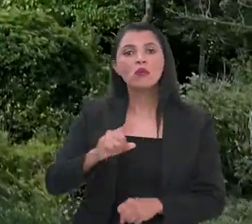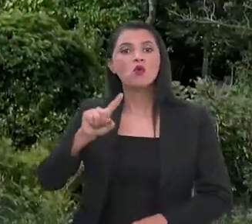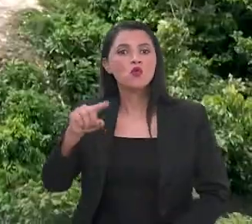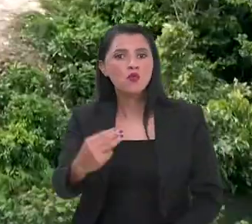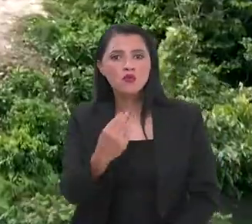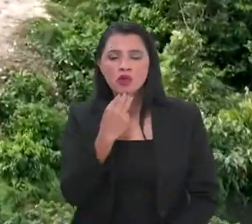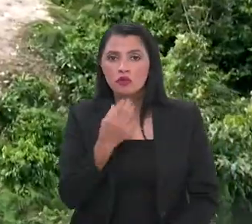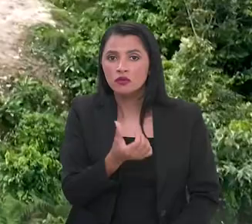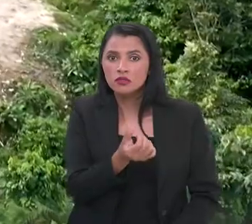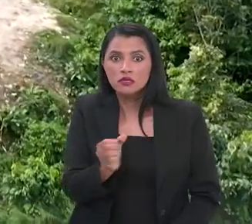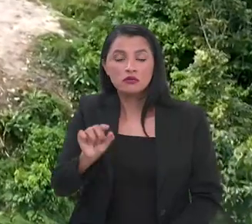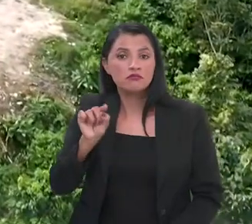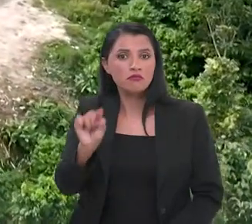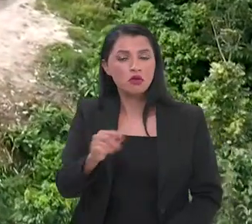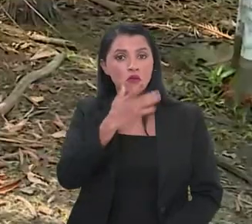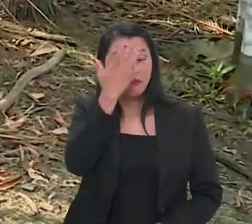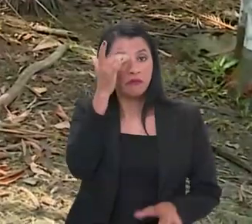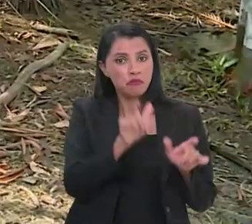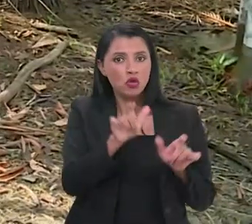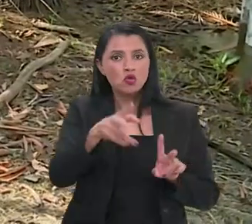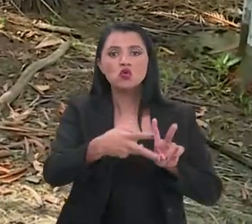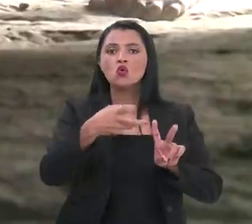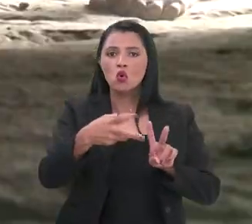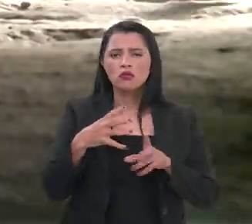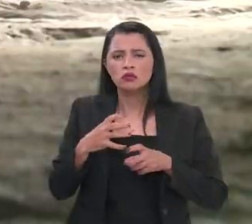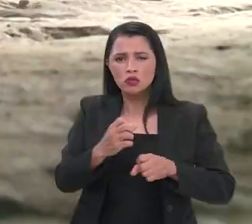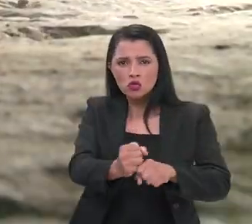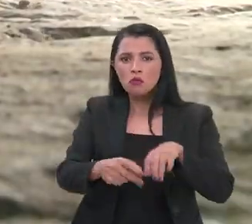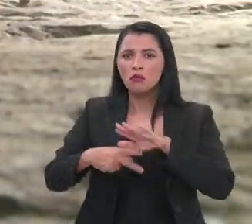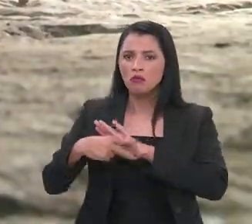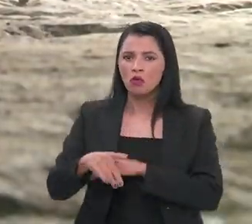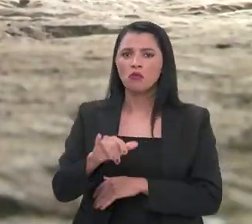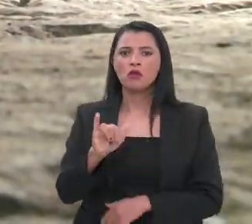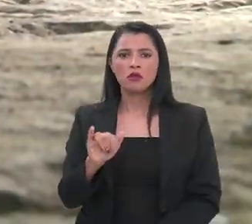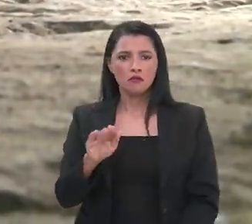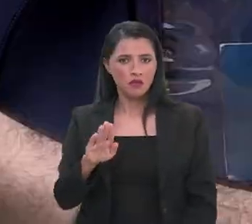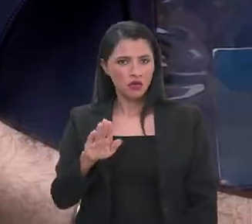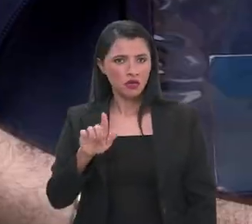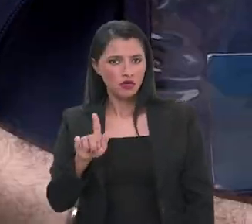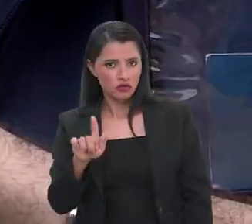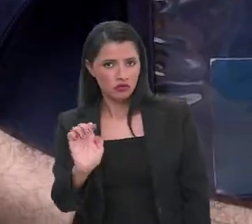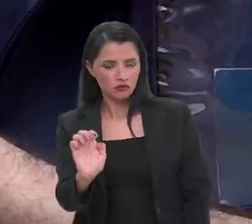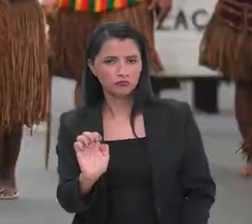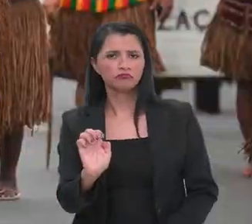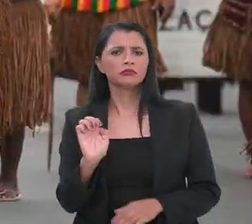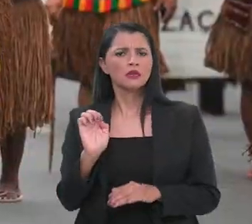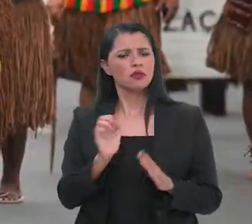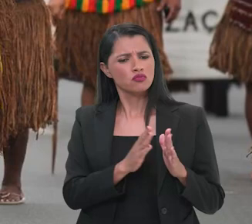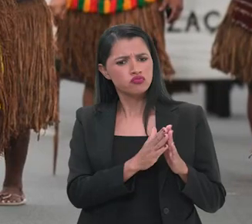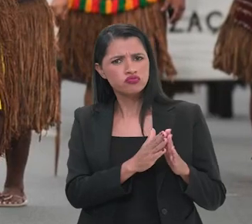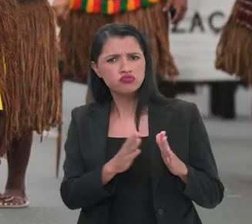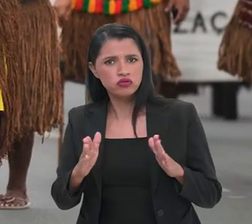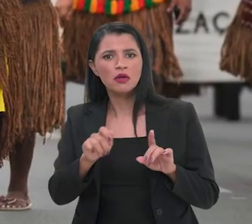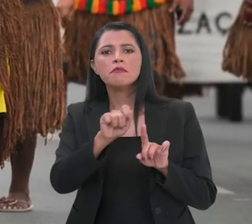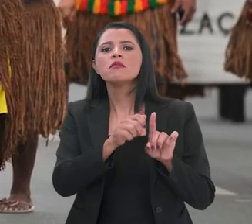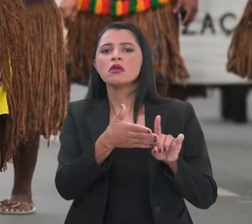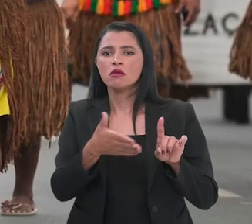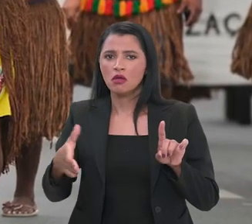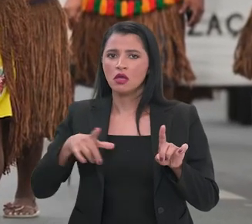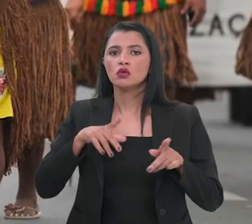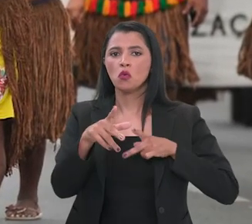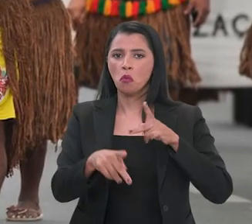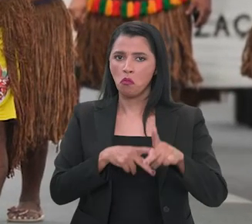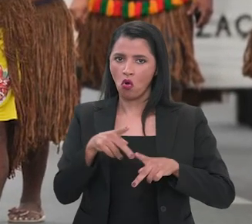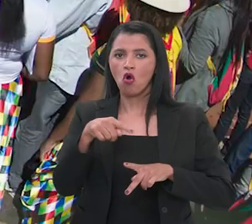milhão e 600 mil indígenas. Os dados, ainda preliminares, são do Censo do IBGE. Durante todo esse mês,